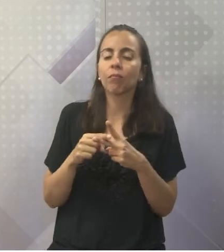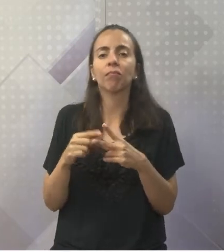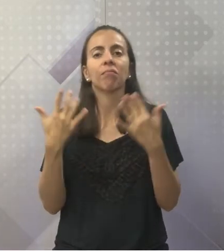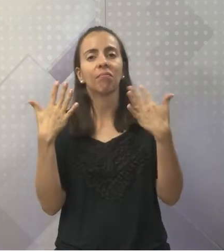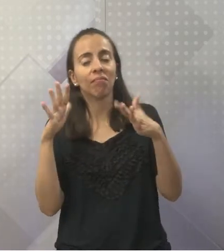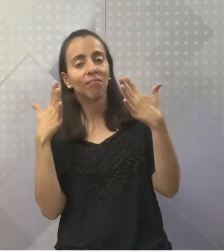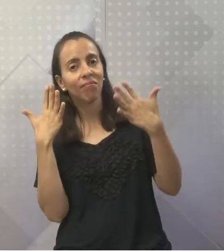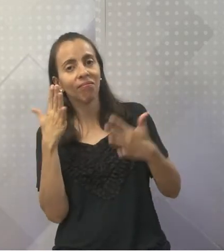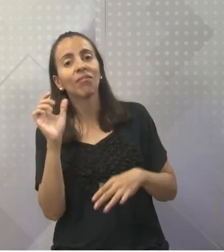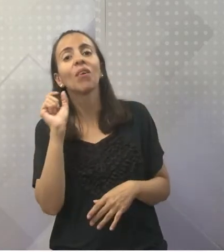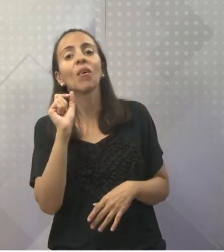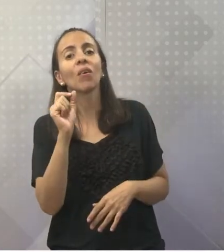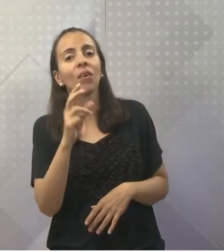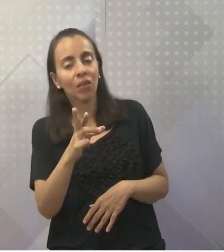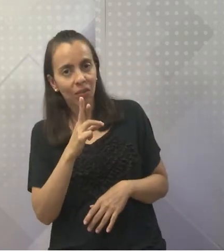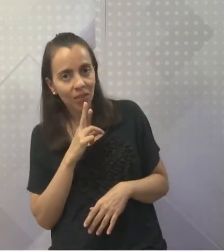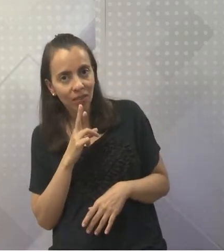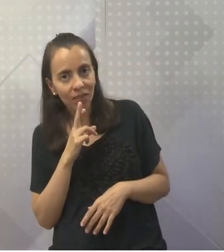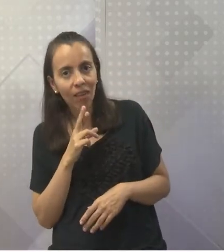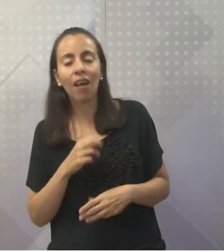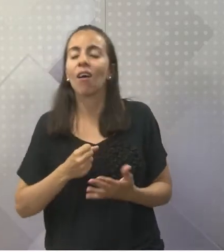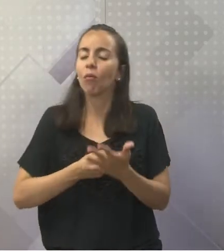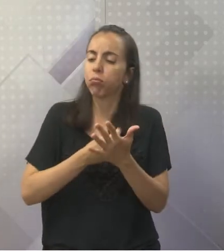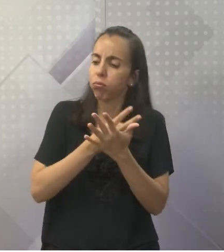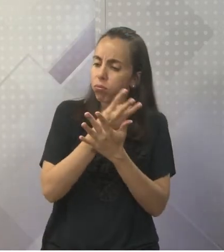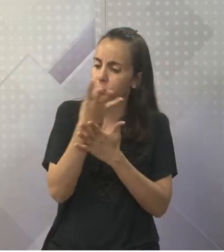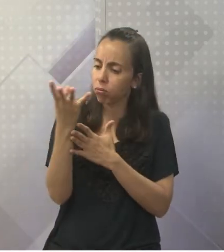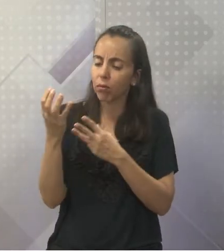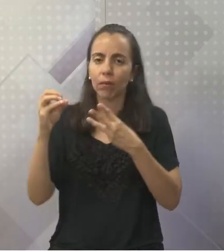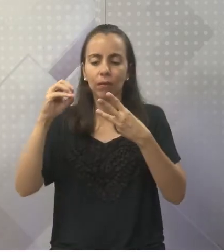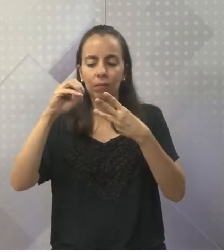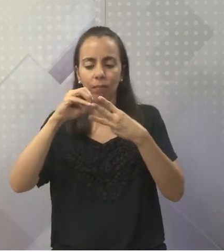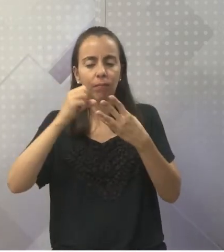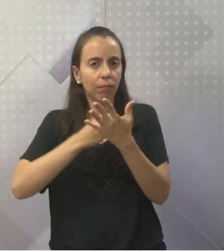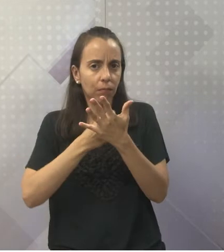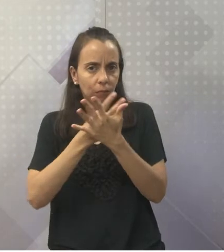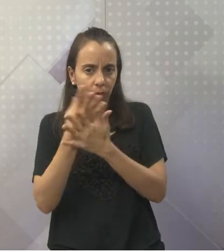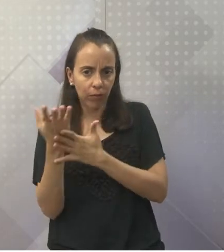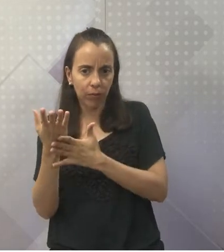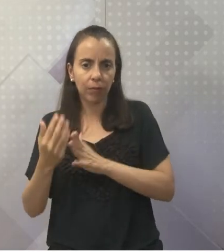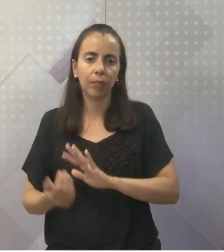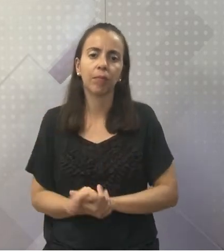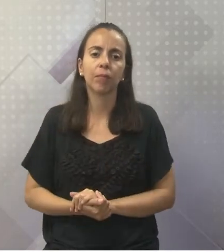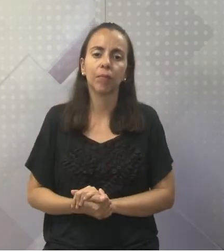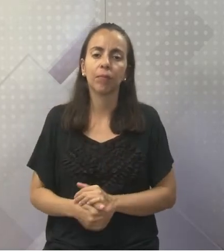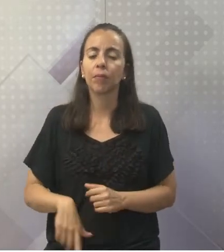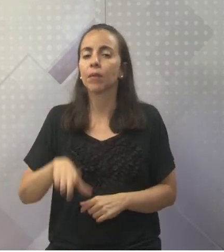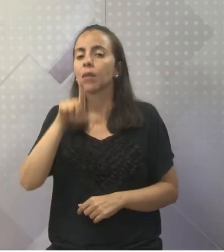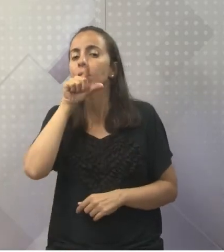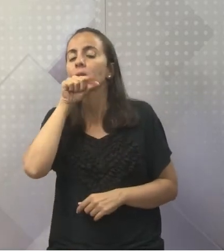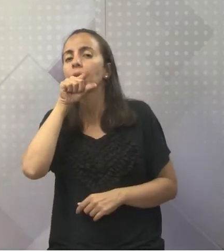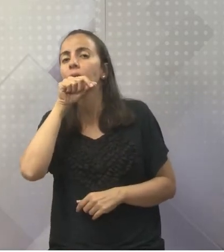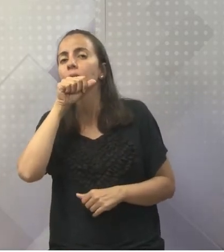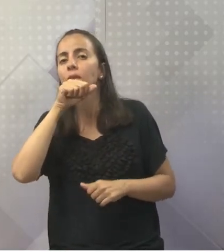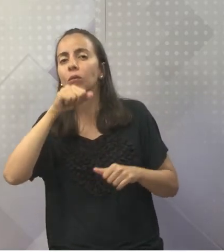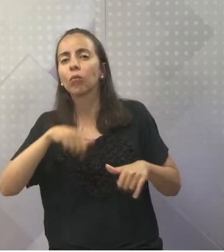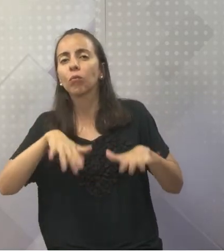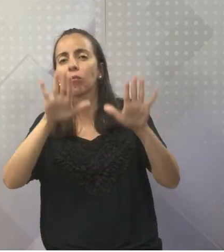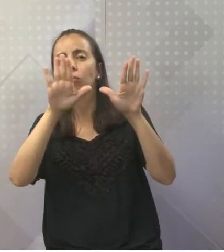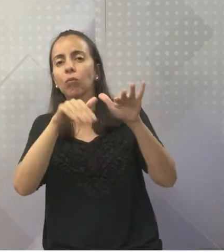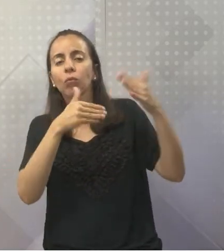Palmas para você. Pluricelulares. Ah, professor. E esses pássaros bonitos que tem aqui?